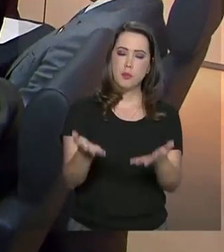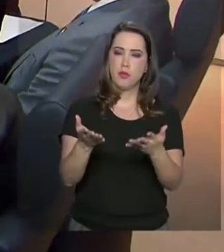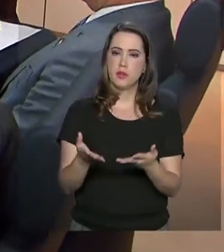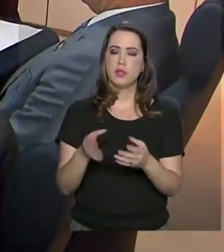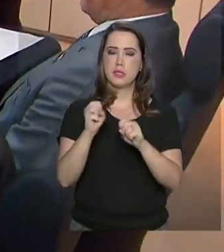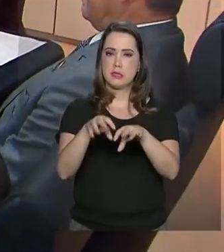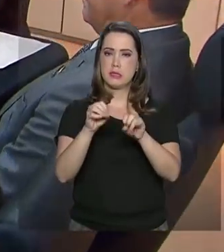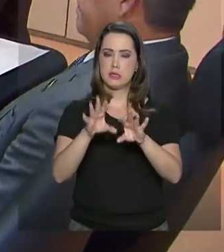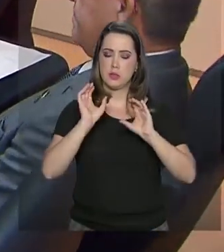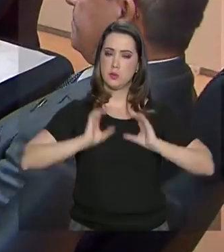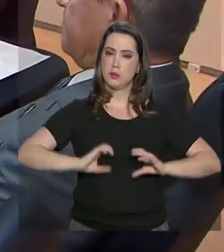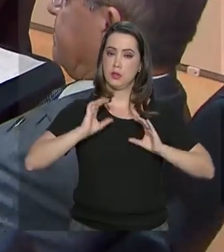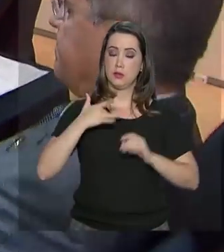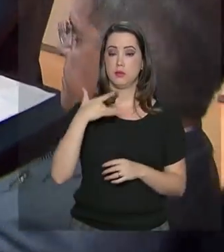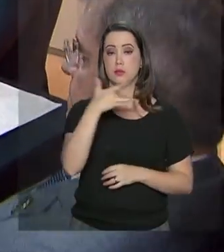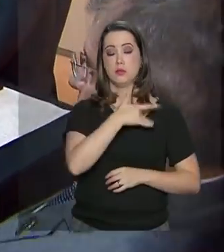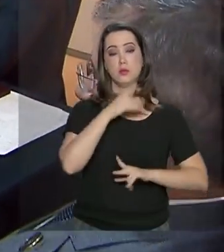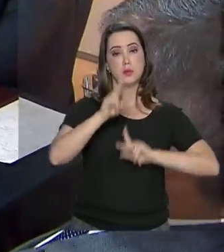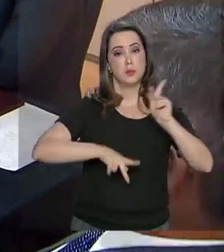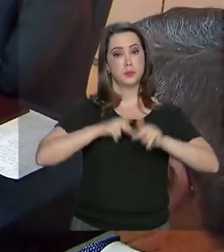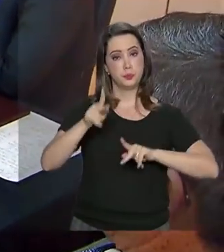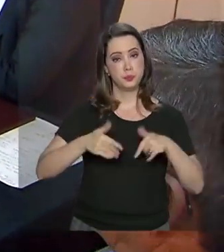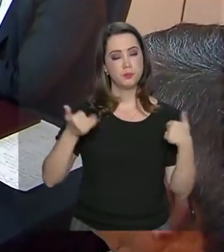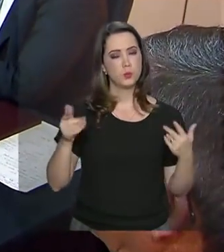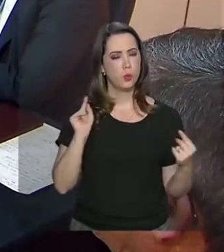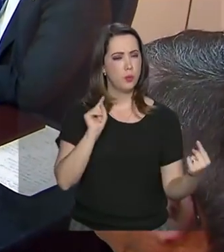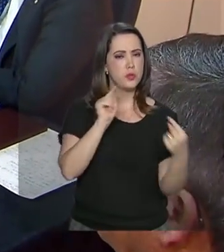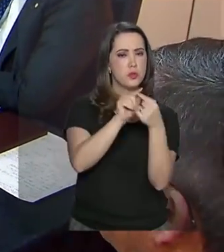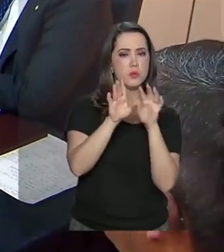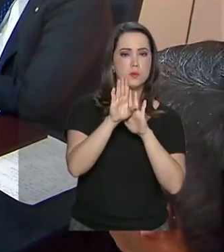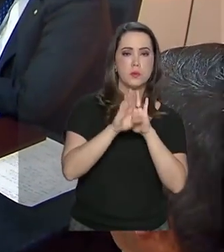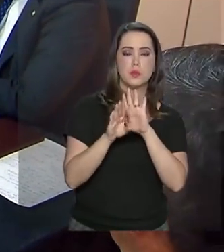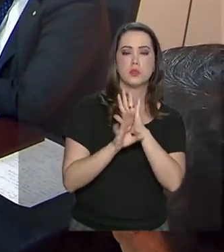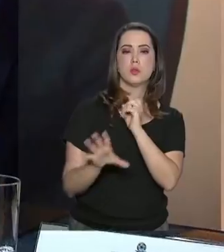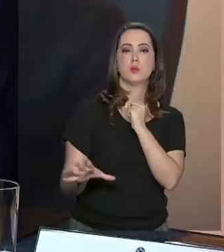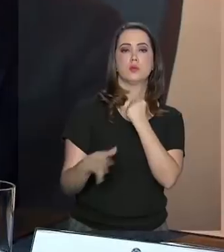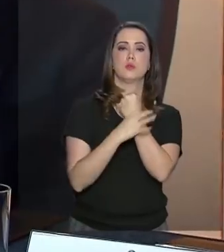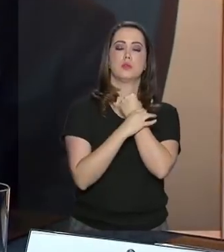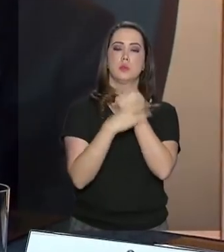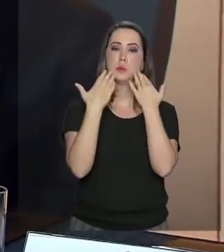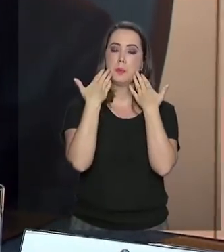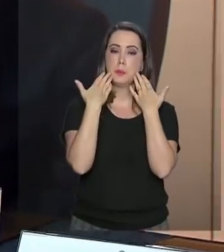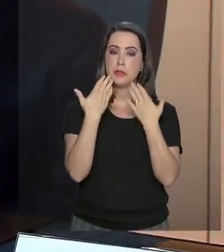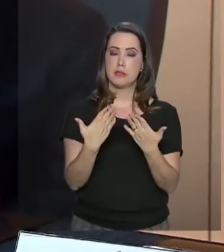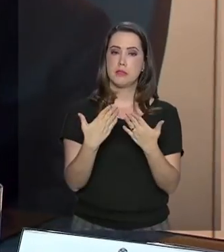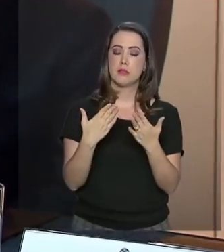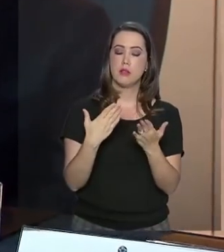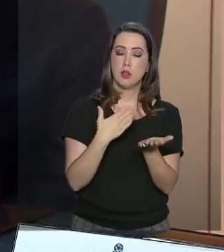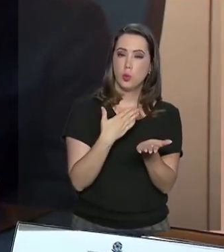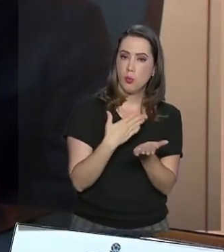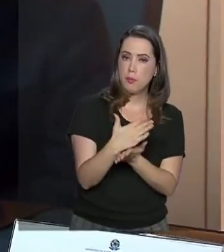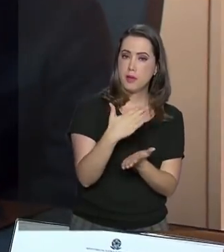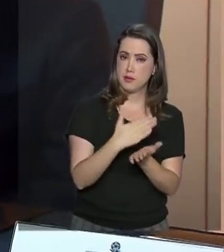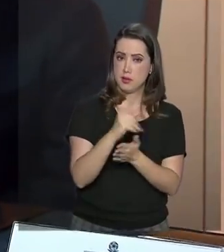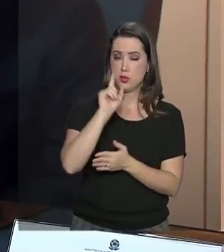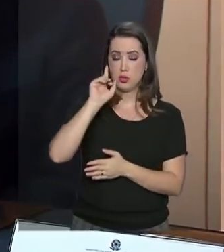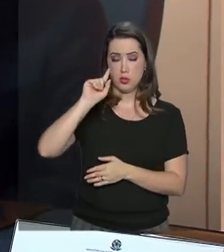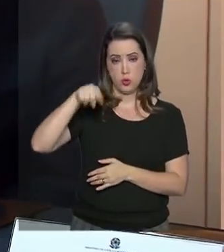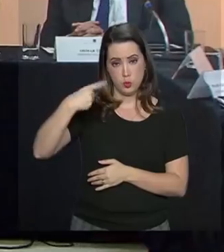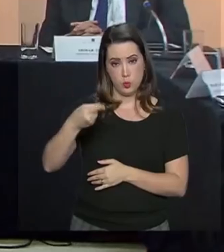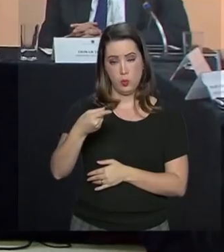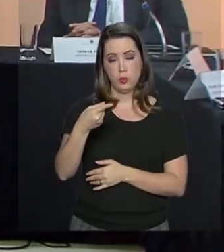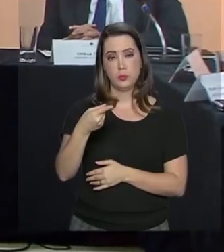e saúde para a população. Essa é a meta do projeto de segurança pública, que deve ser implantado já no próximo